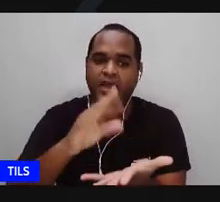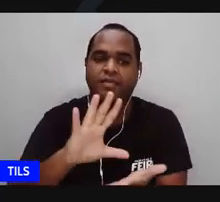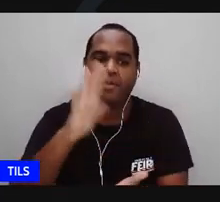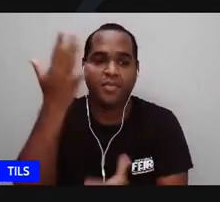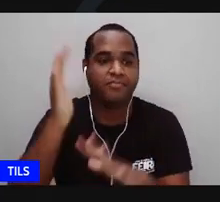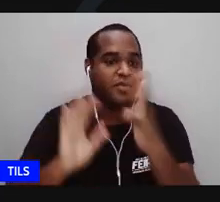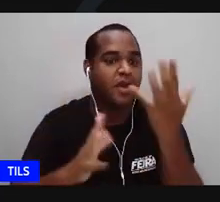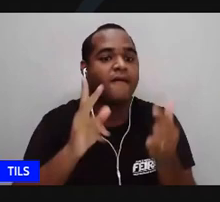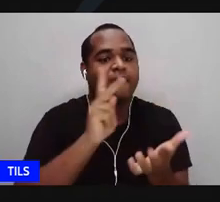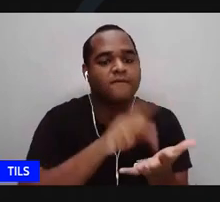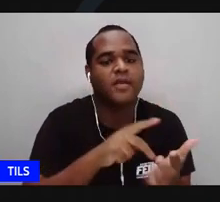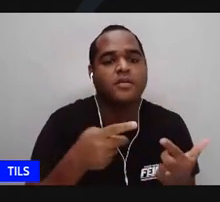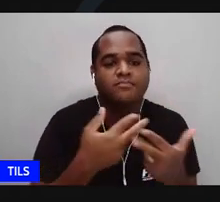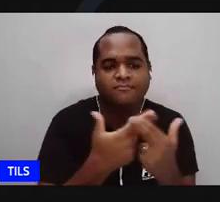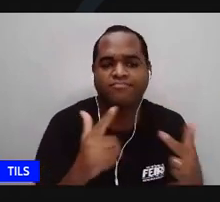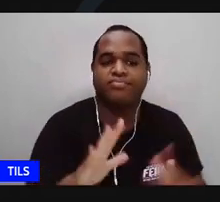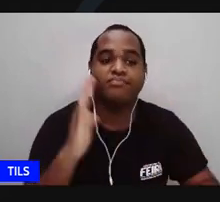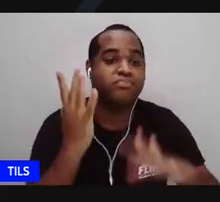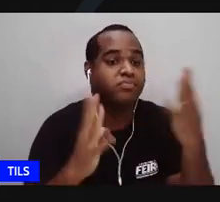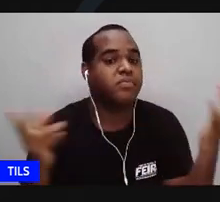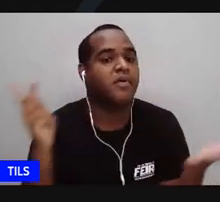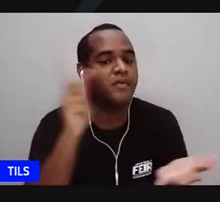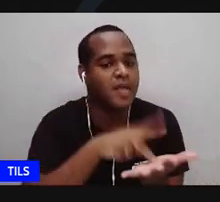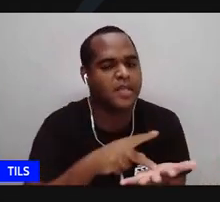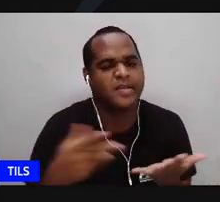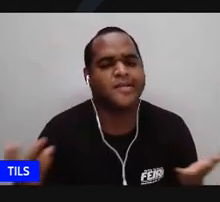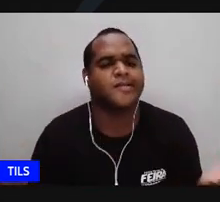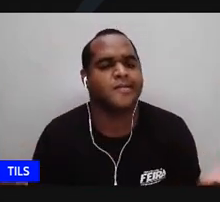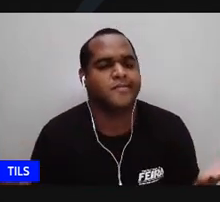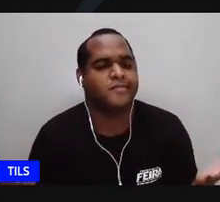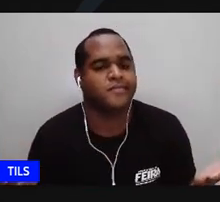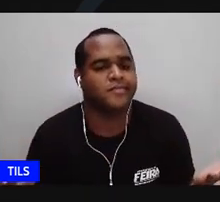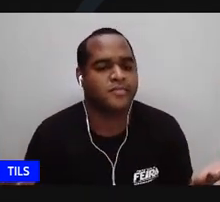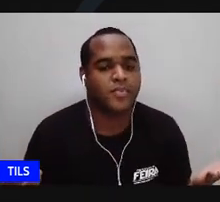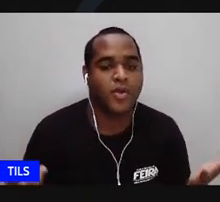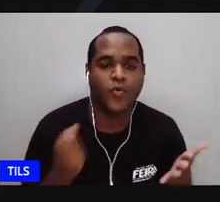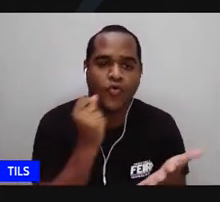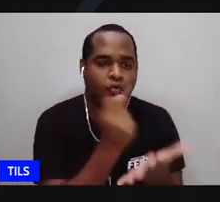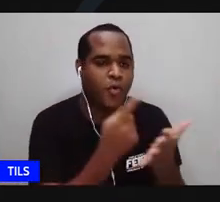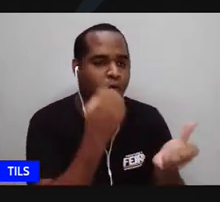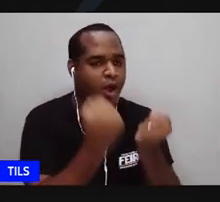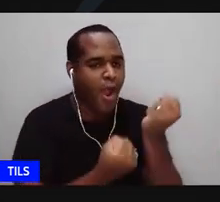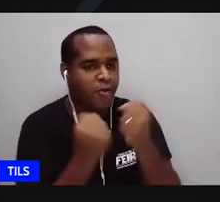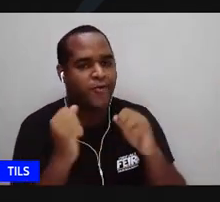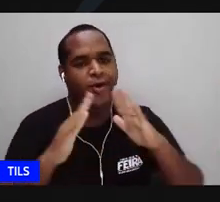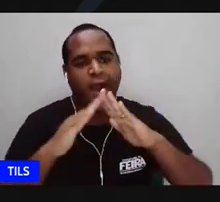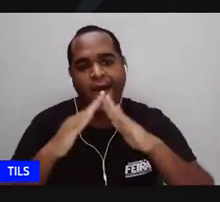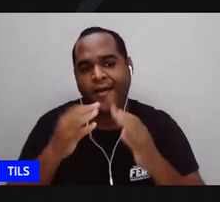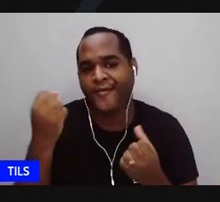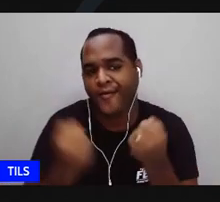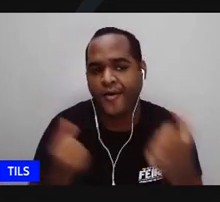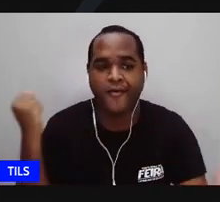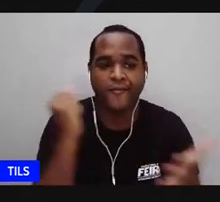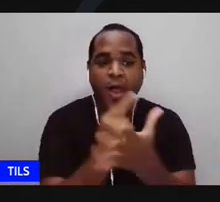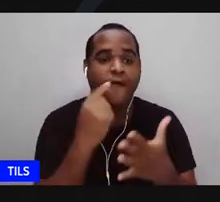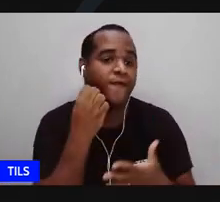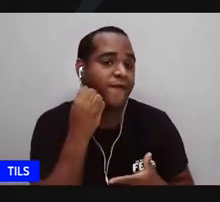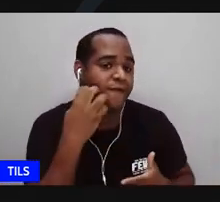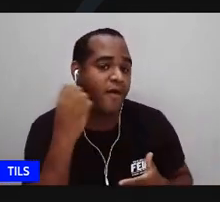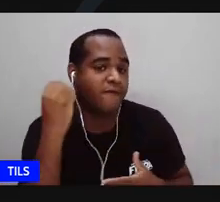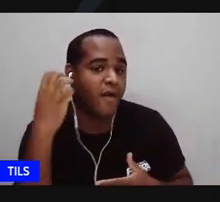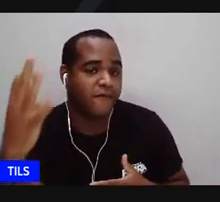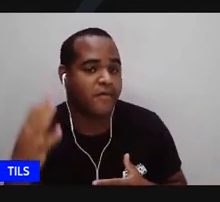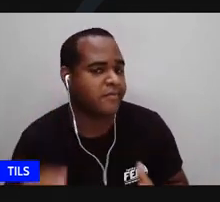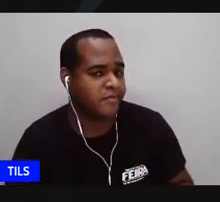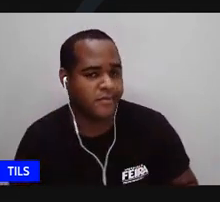infelizmente ainda existe pode ser porque comprou um carro porque comprou um carro porque fez uma viagem então